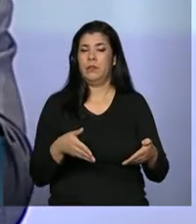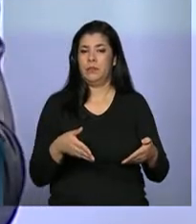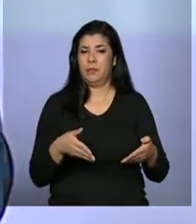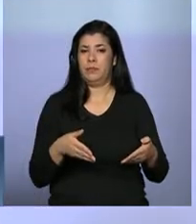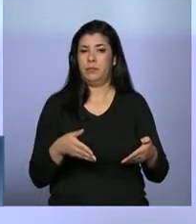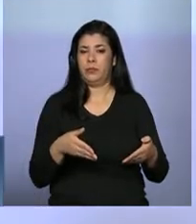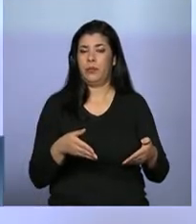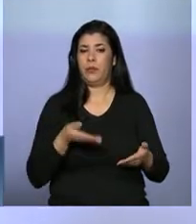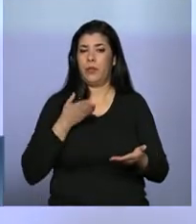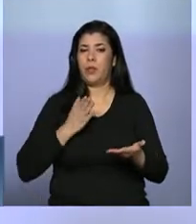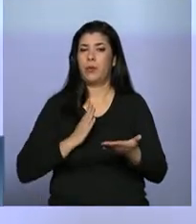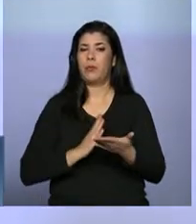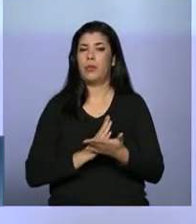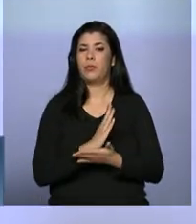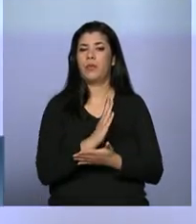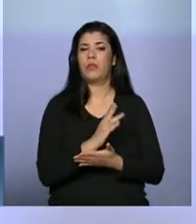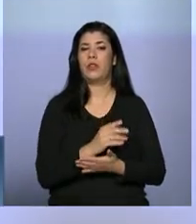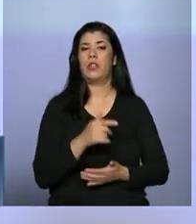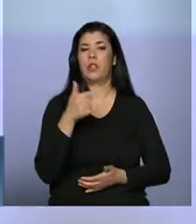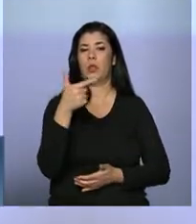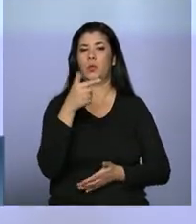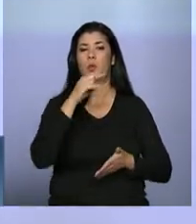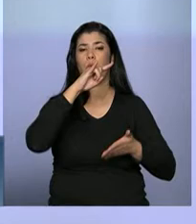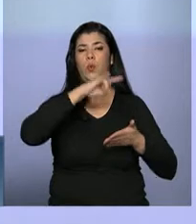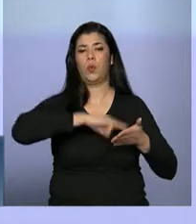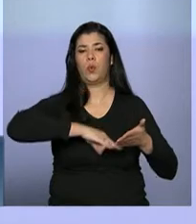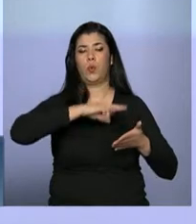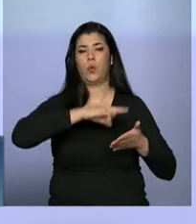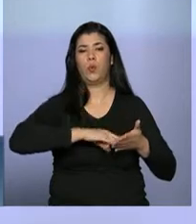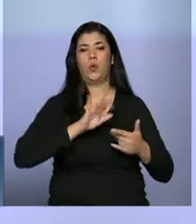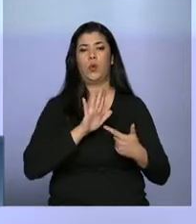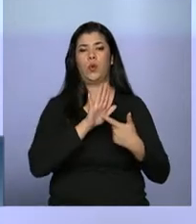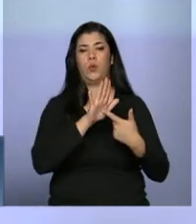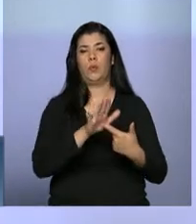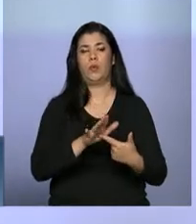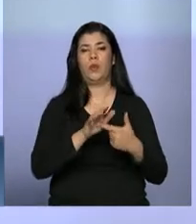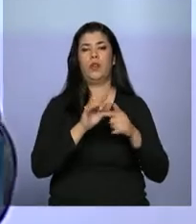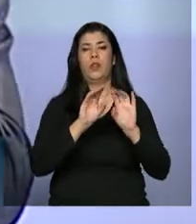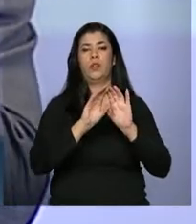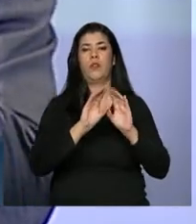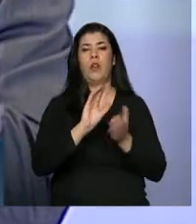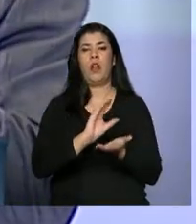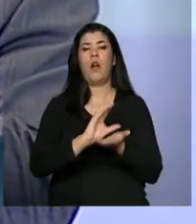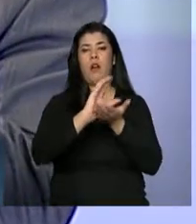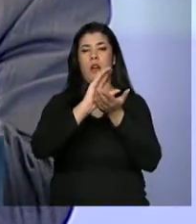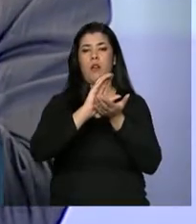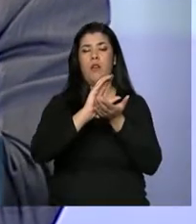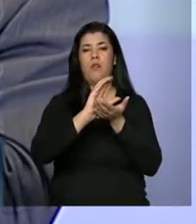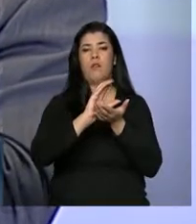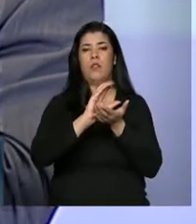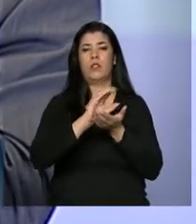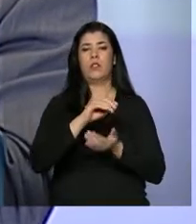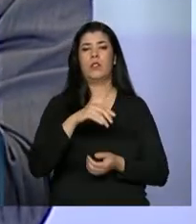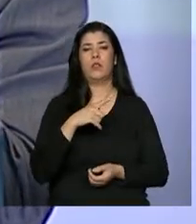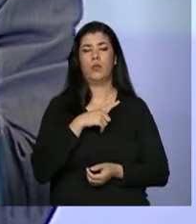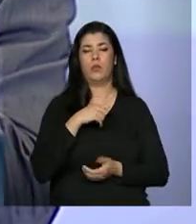da aprovação de dois documentos que explicitam a Convenção nº 29, o diploma